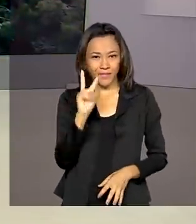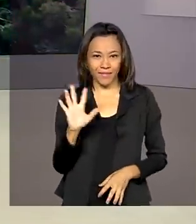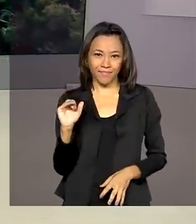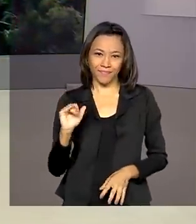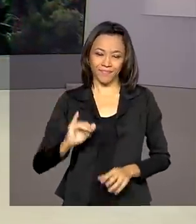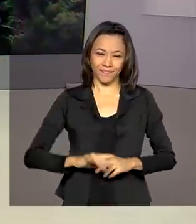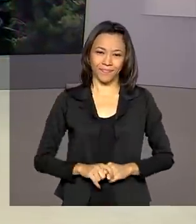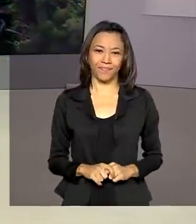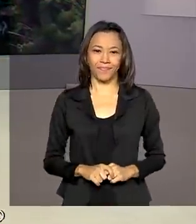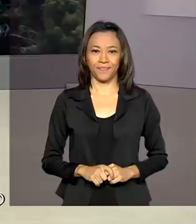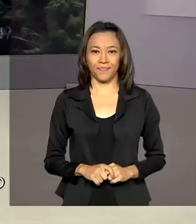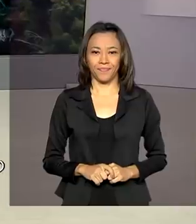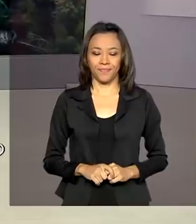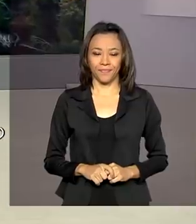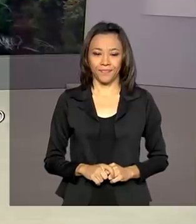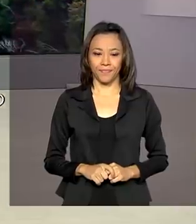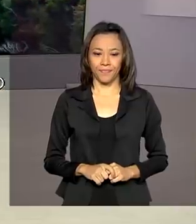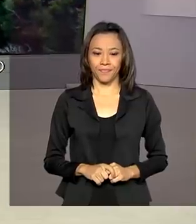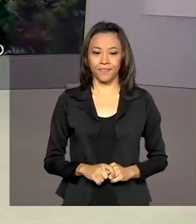lá!